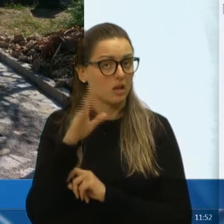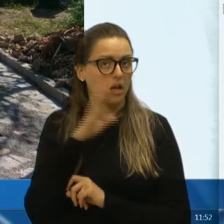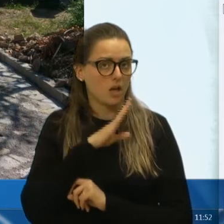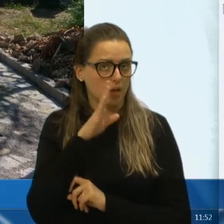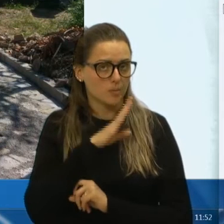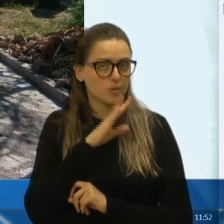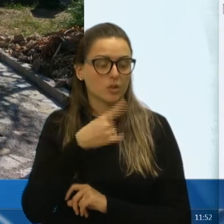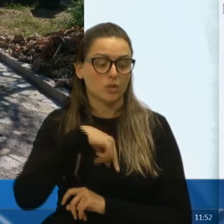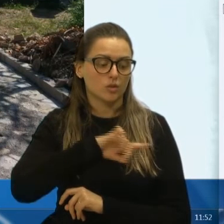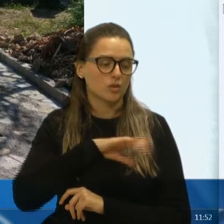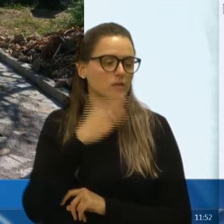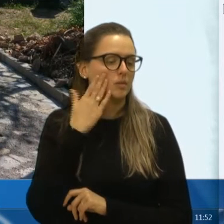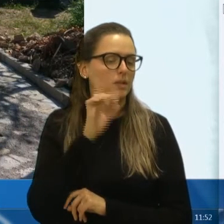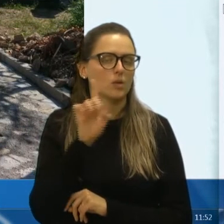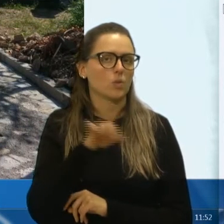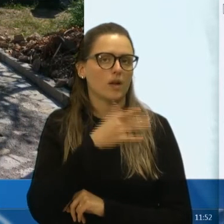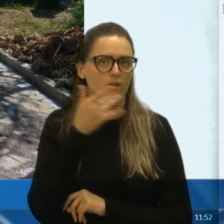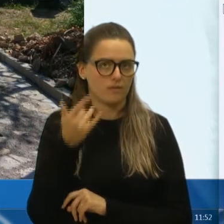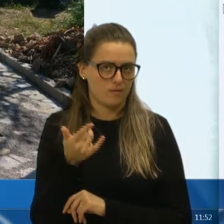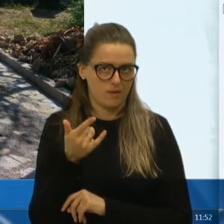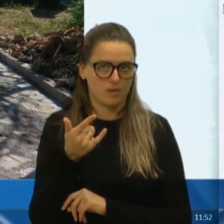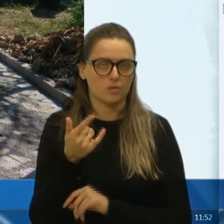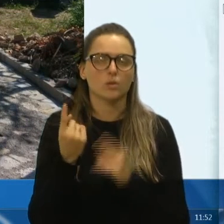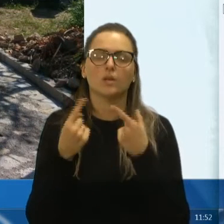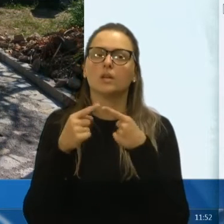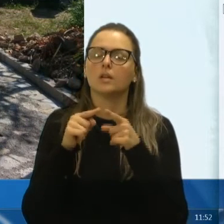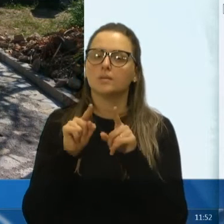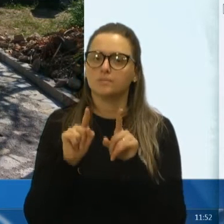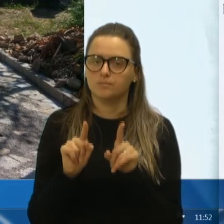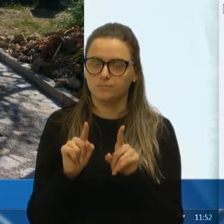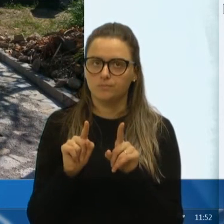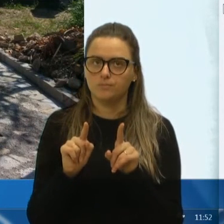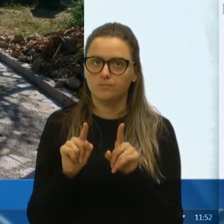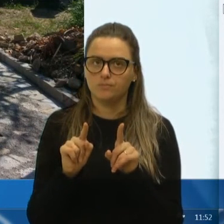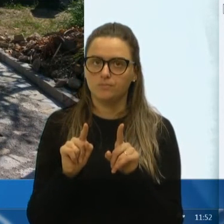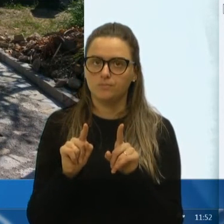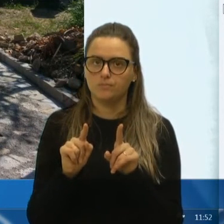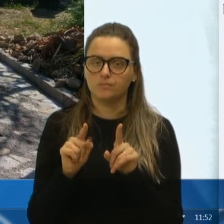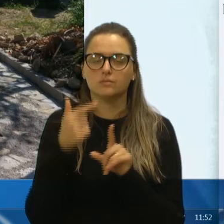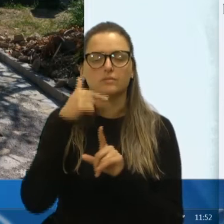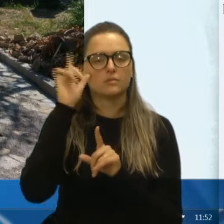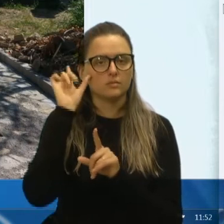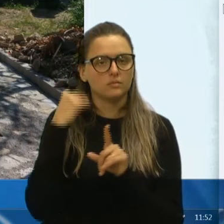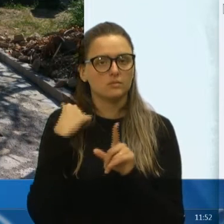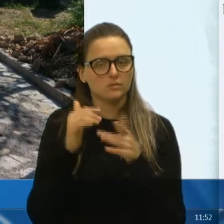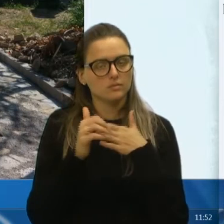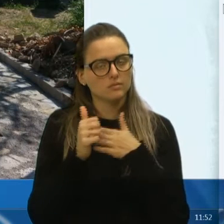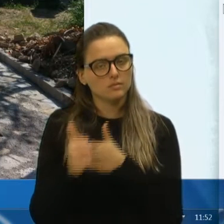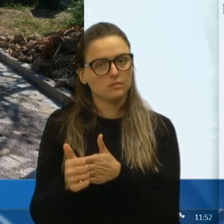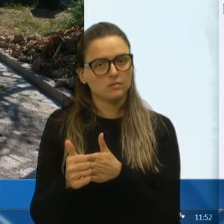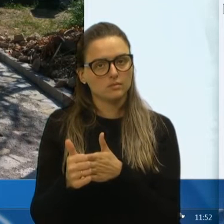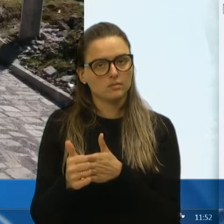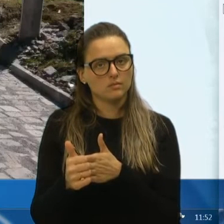vezes, a gente sabe que não é fácil, mas, ontem, então, eu estava aí acompanhando,